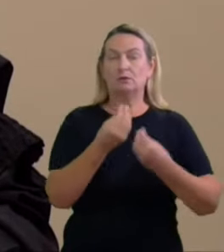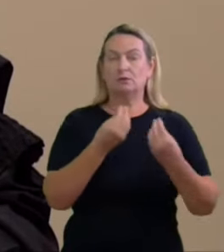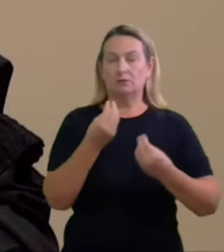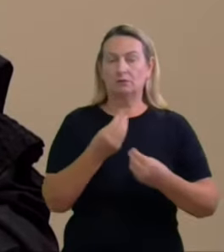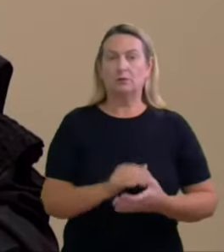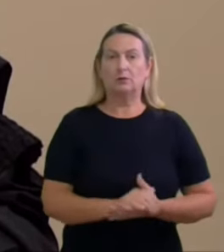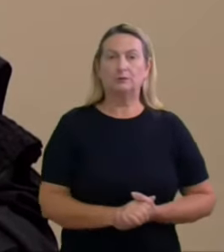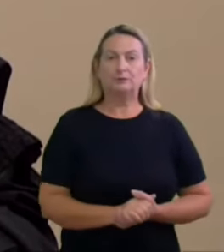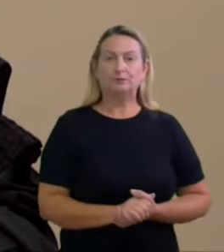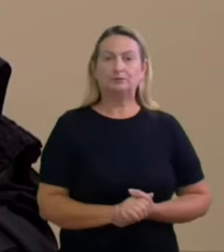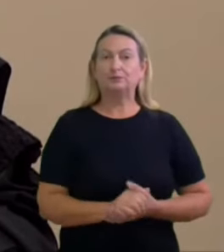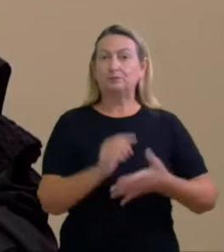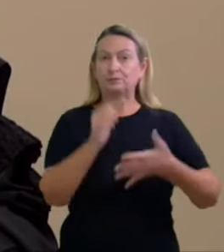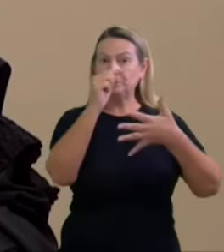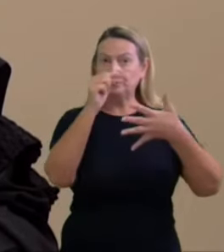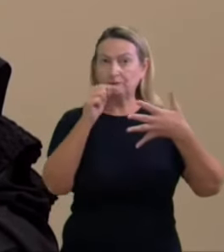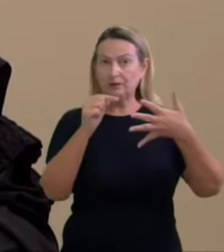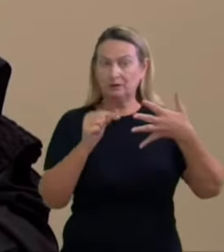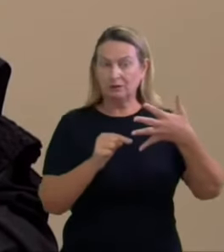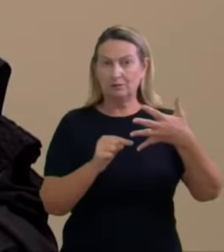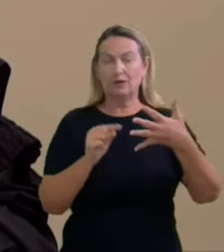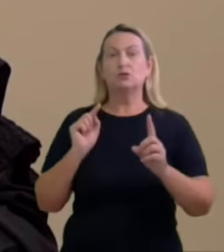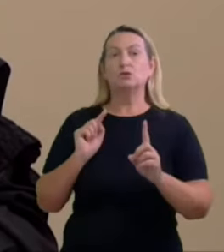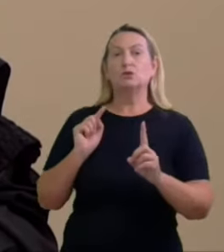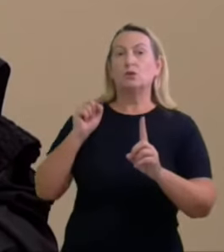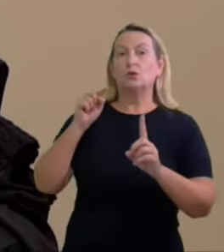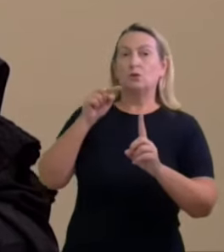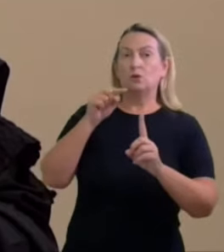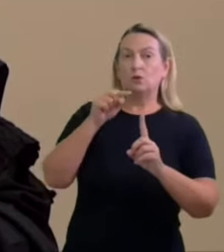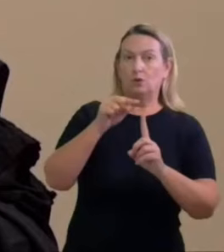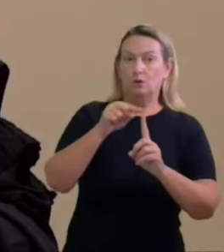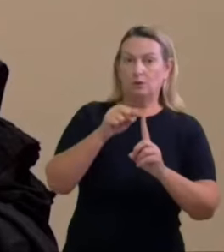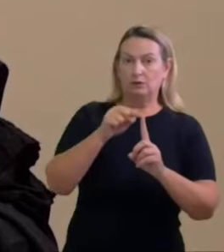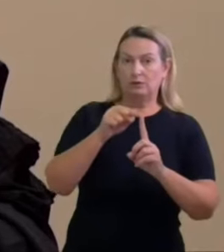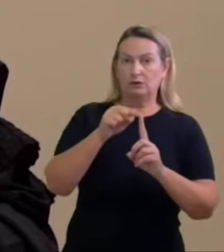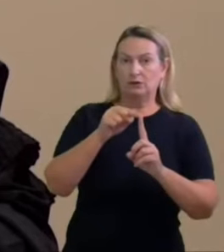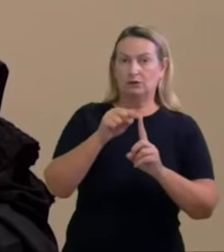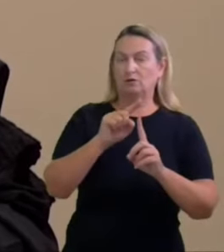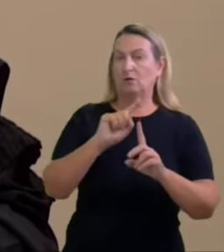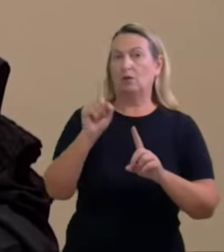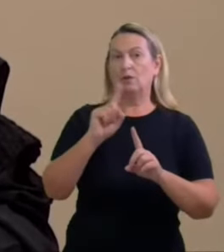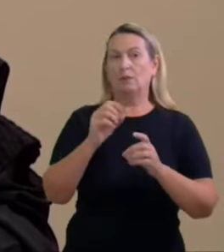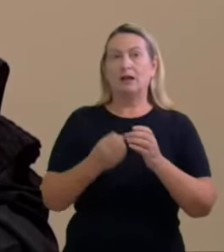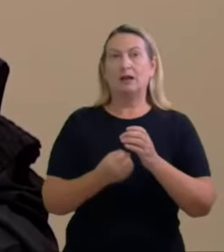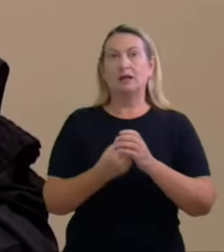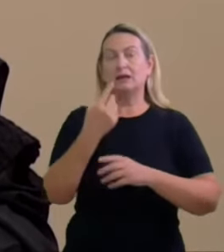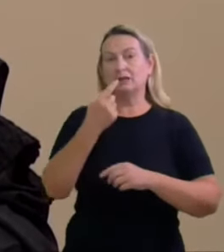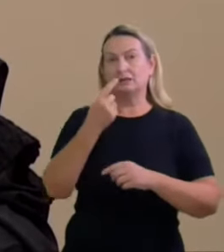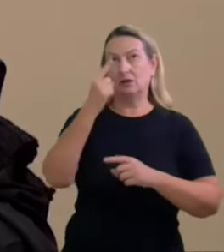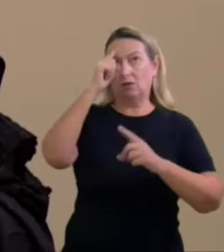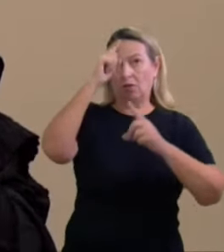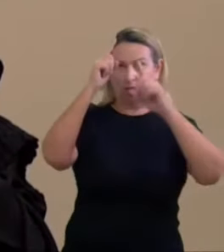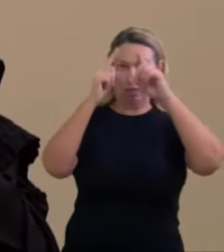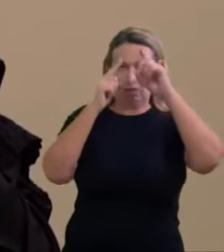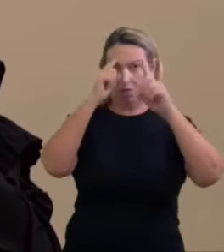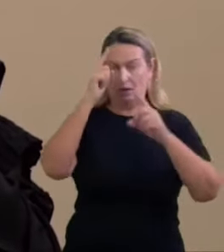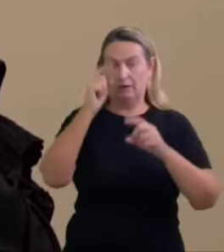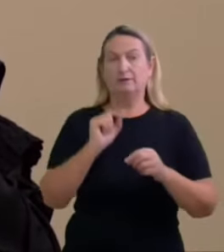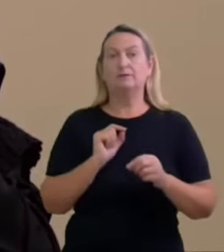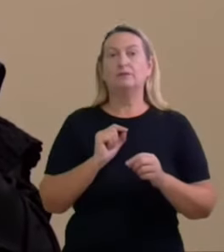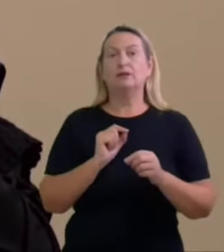são elementos objetivos objetivos não é a criação mental que autorizem